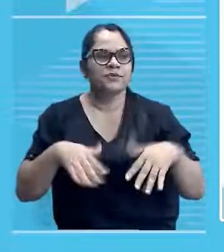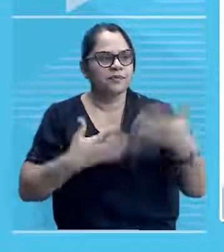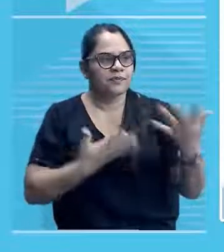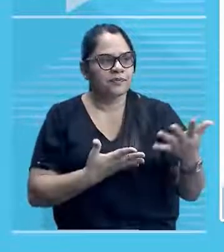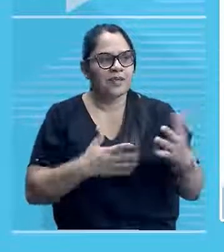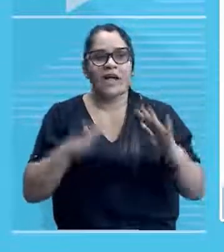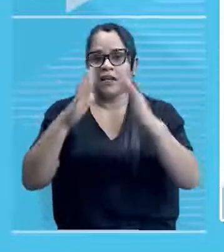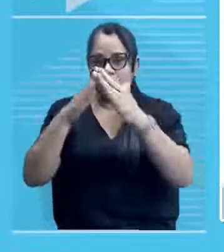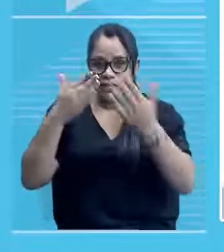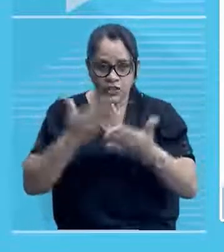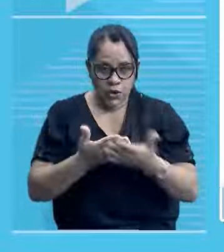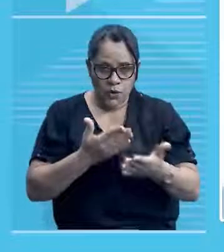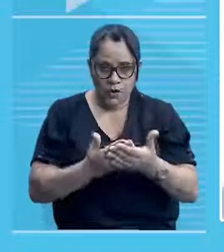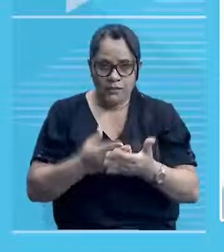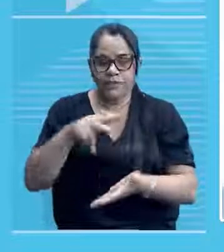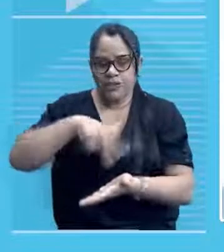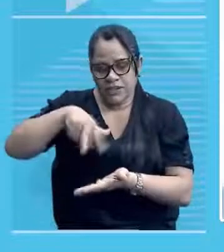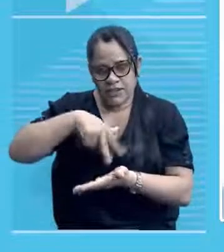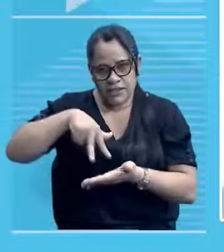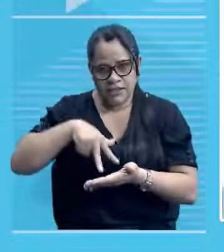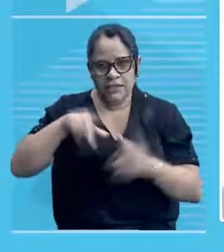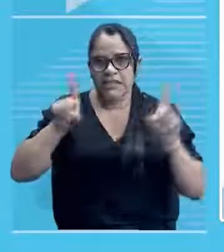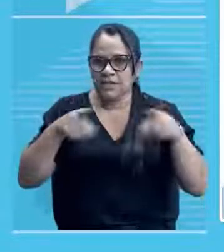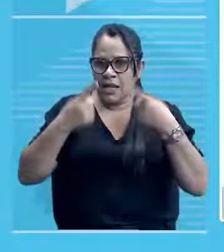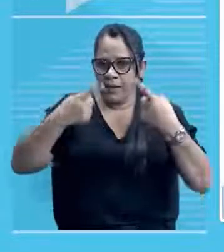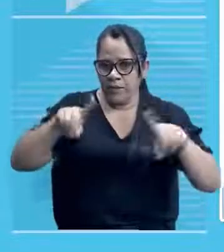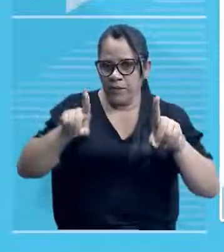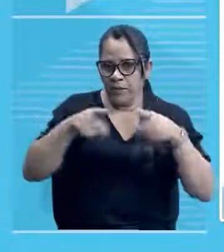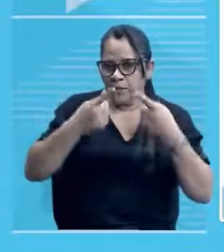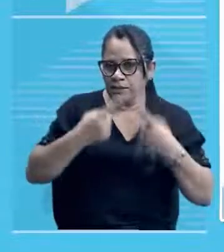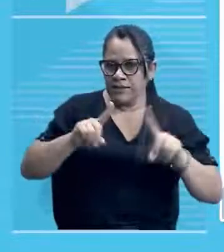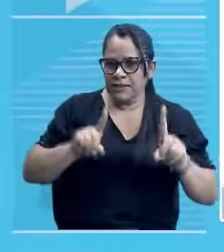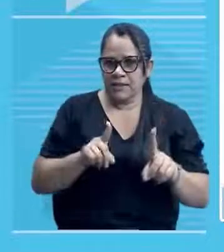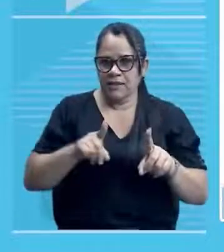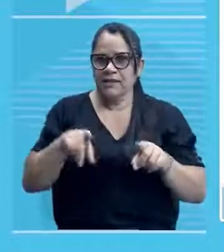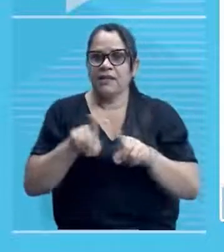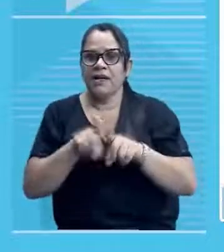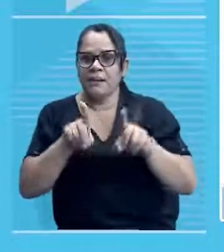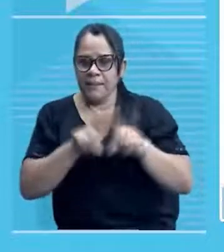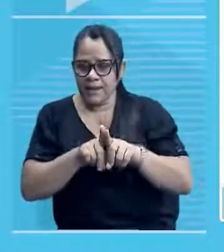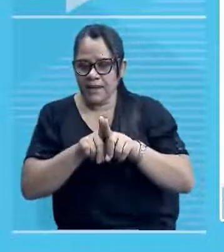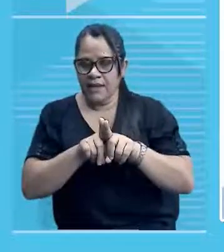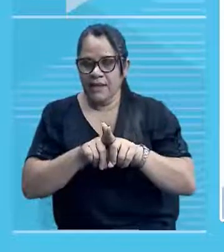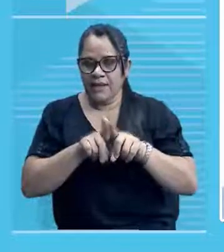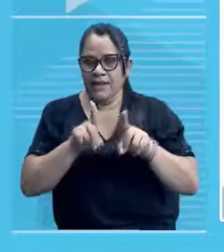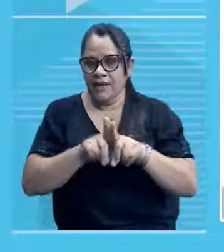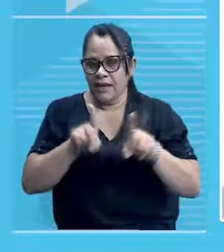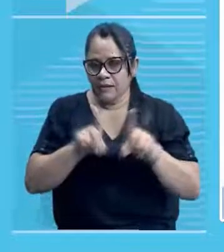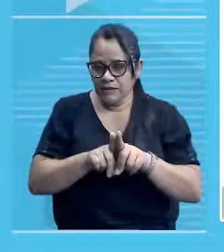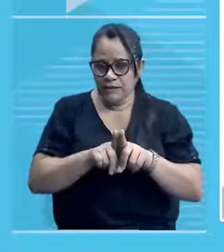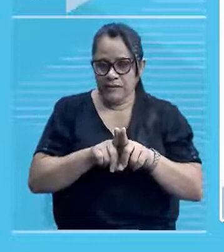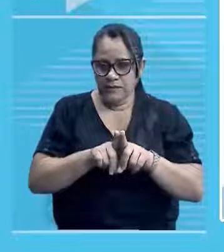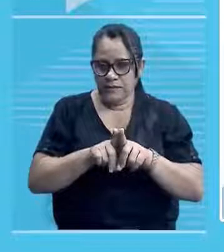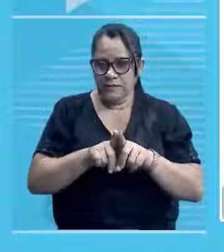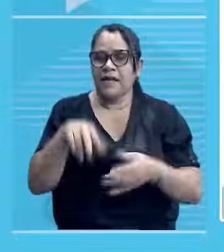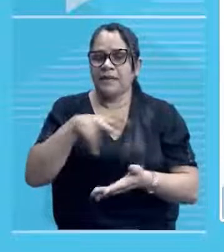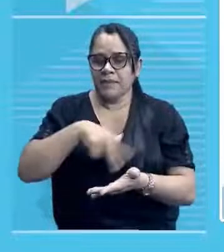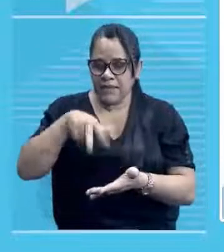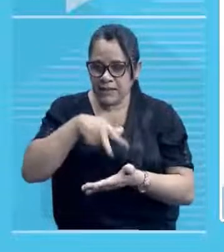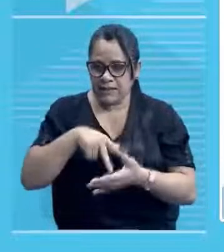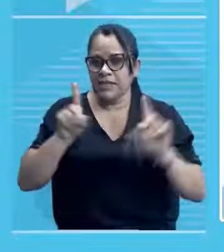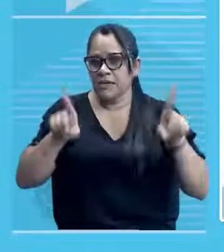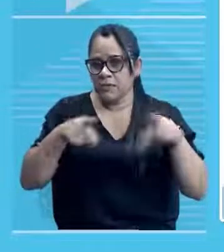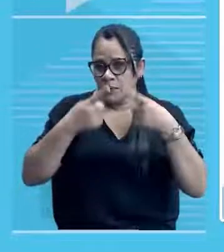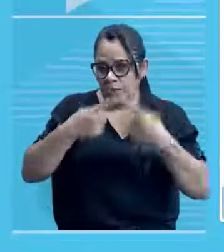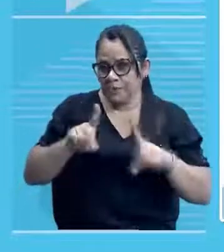as escolas de dança e música, ou seja, além da arte cênica, além da apresentação, tem também a parte de dança e também a